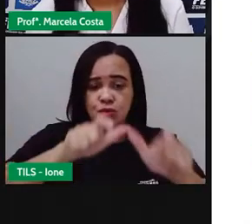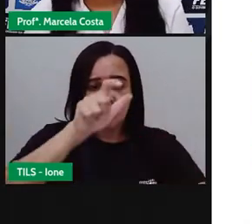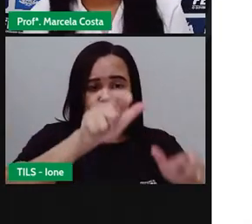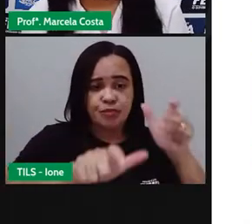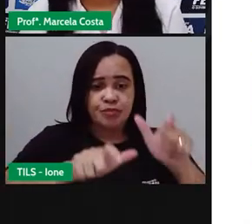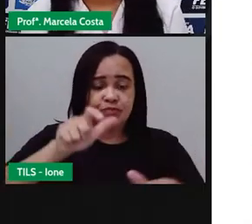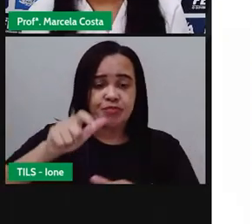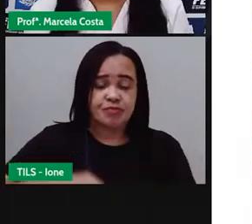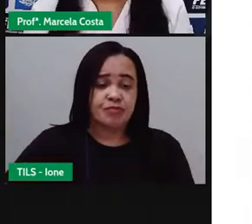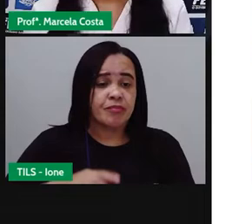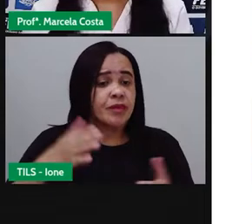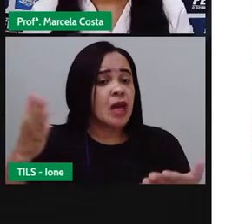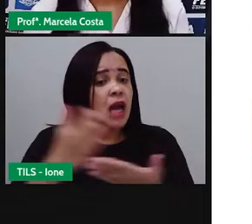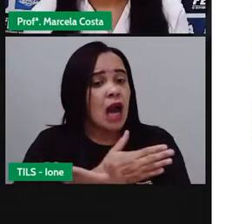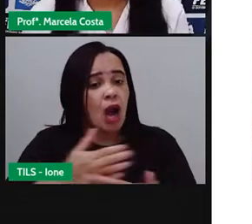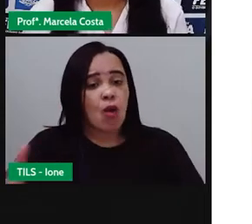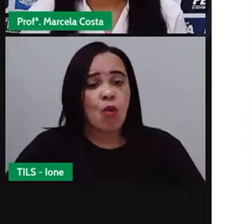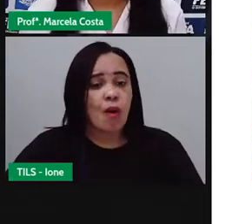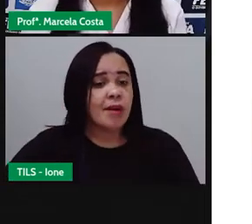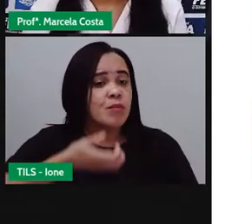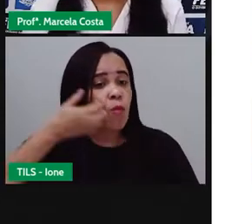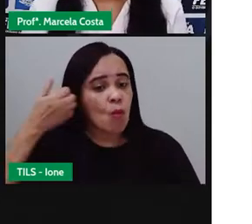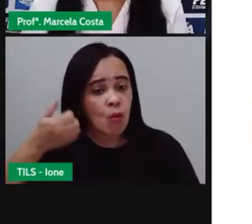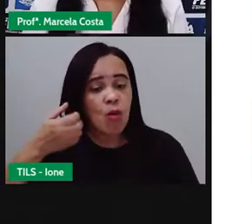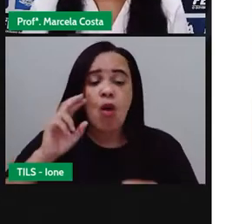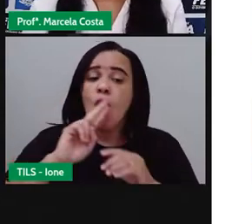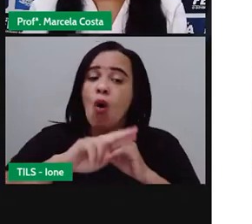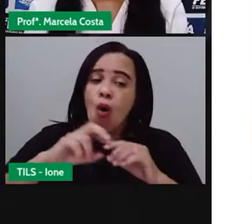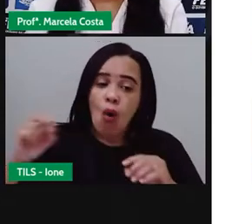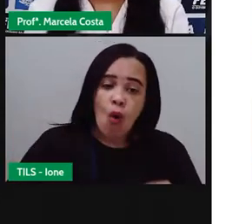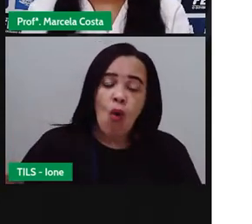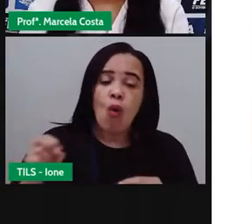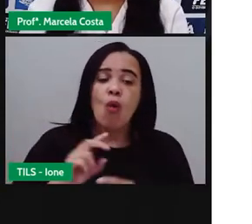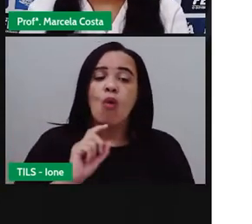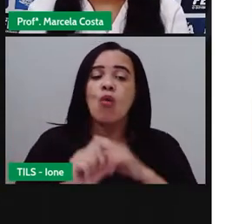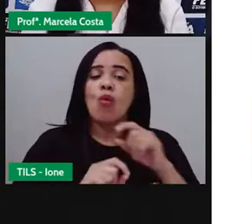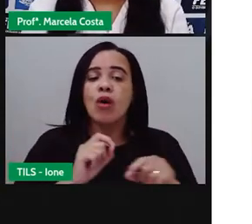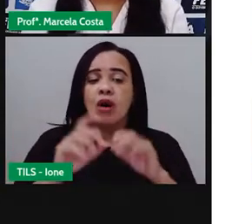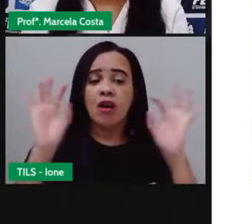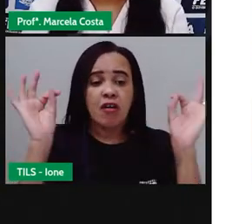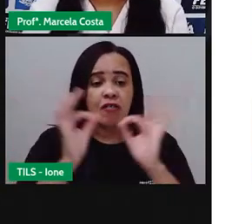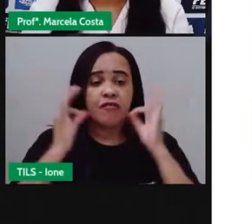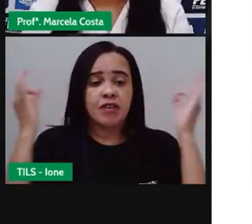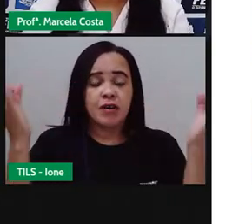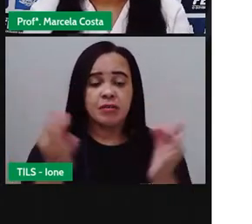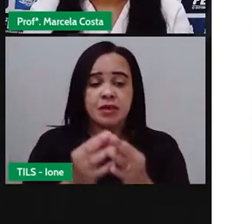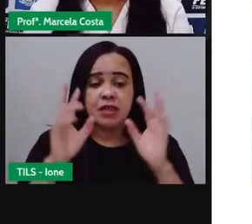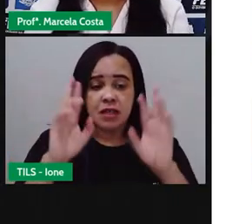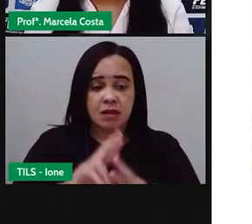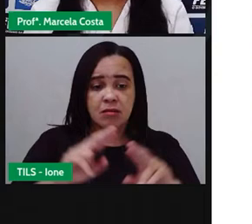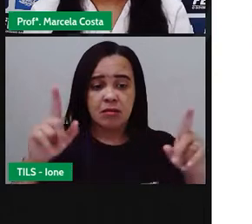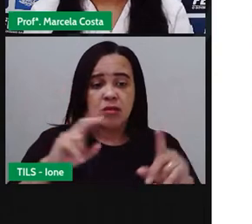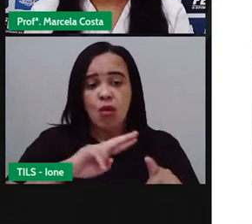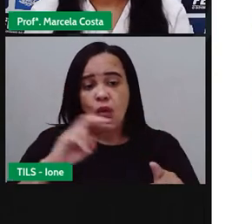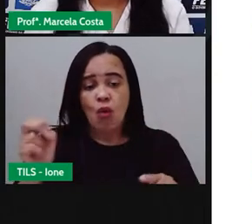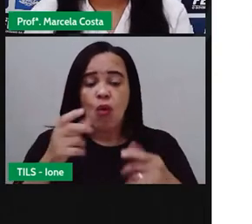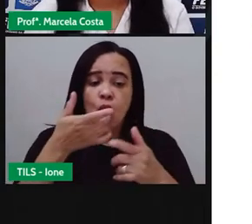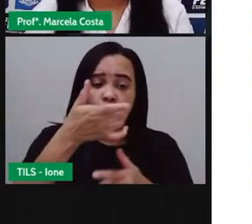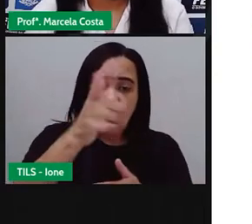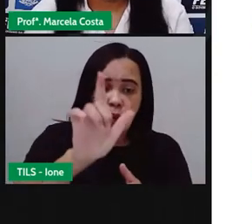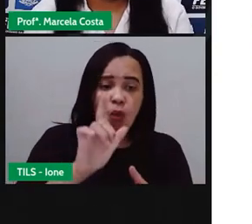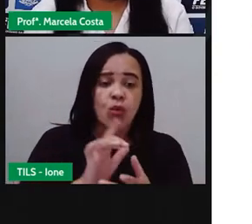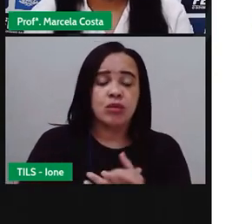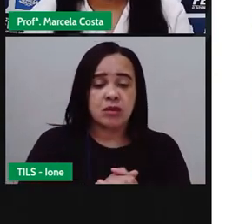adotadas, por exemplo, que foram criadas unhas, mas que não não não são, não tem um laço